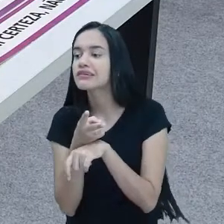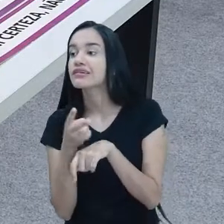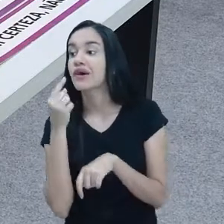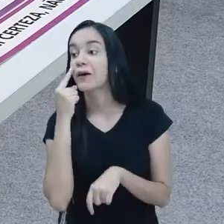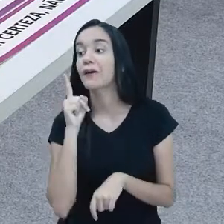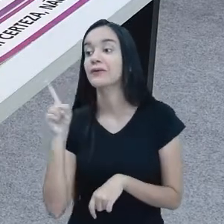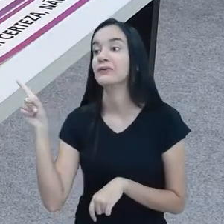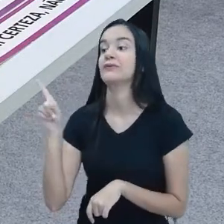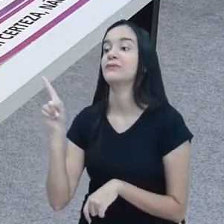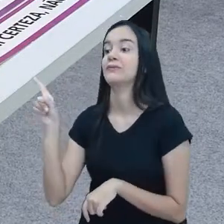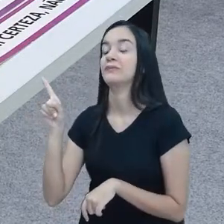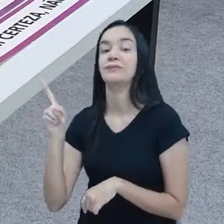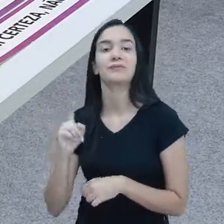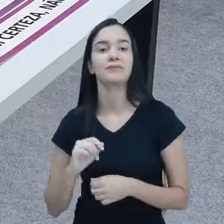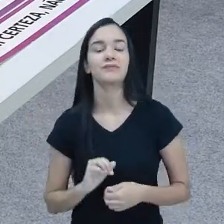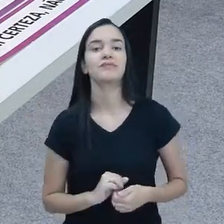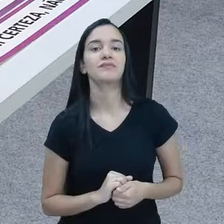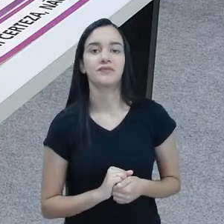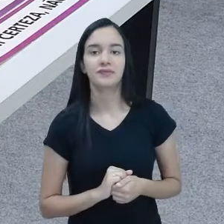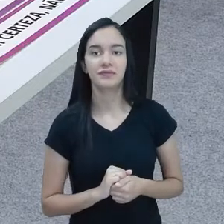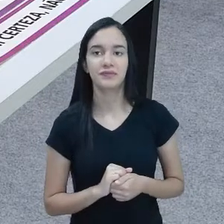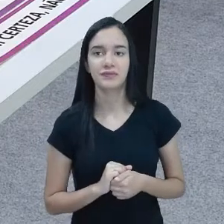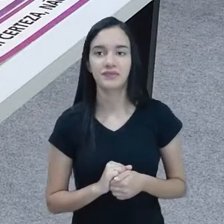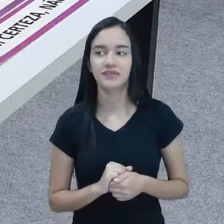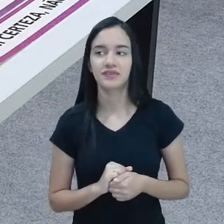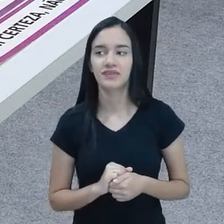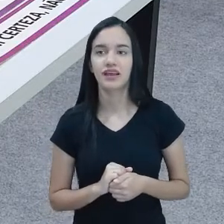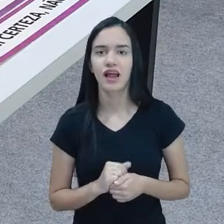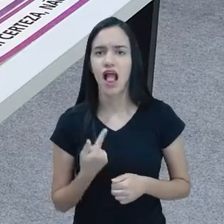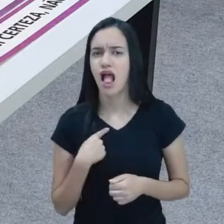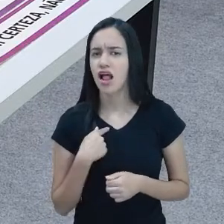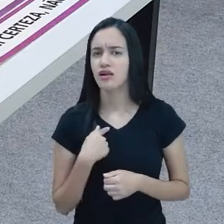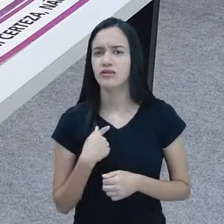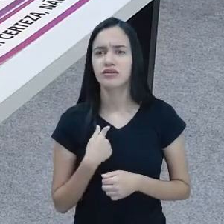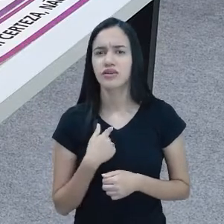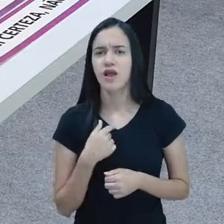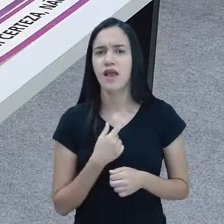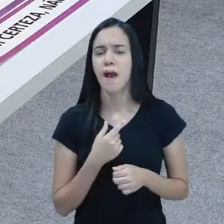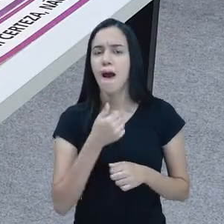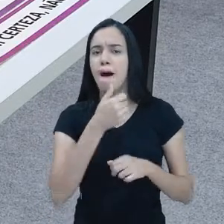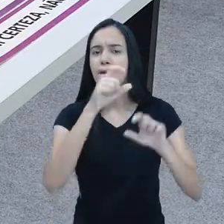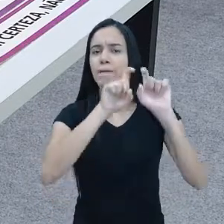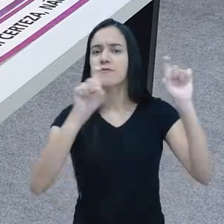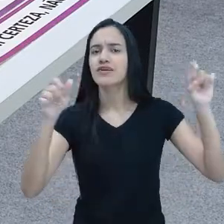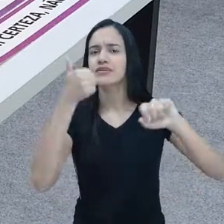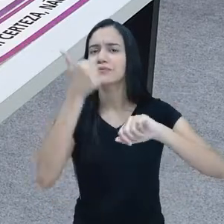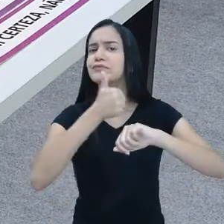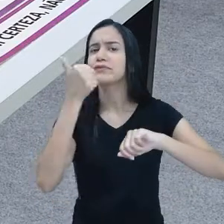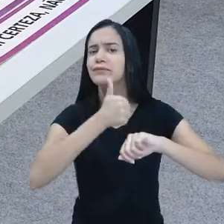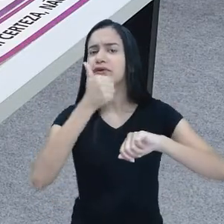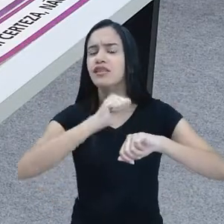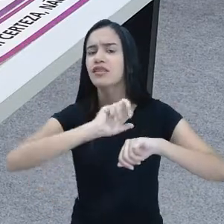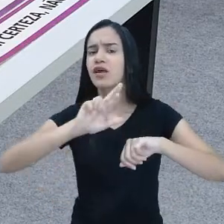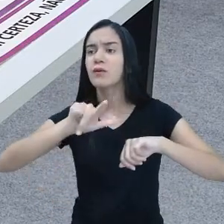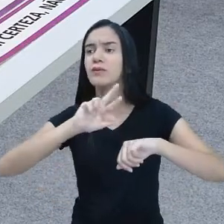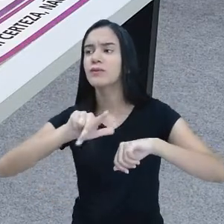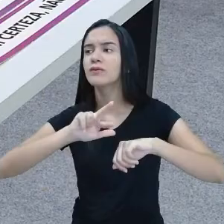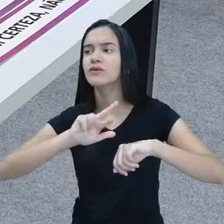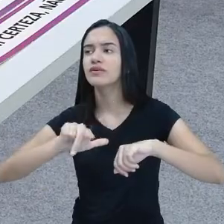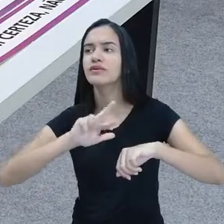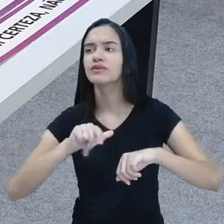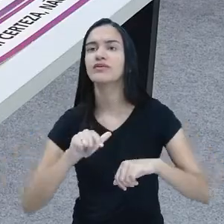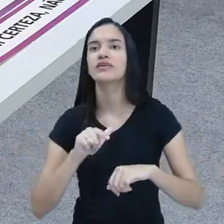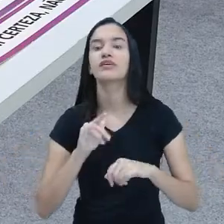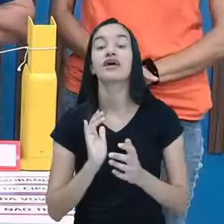O café está demorando. Não é essa a primeira frase, é? Não, a primeira frase, como a gente já viu no